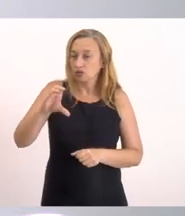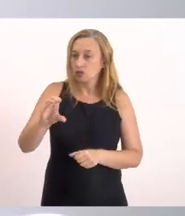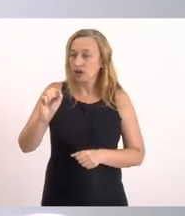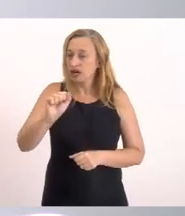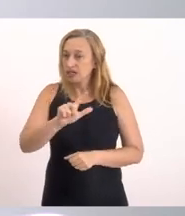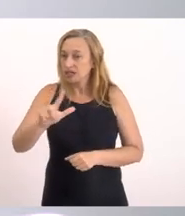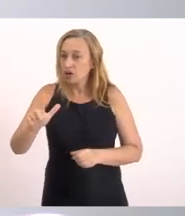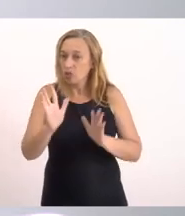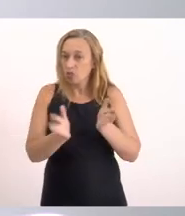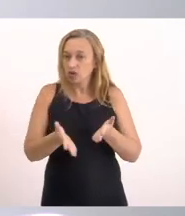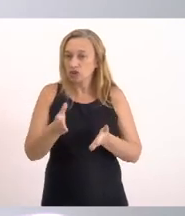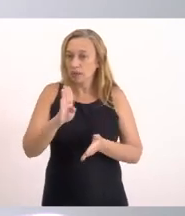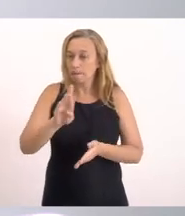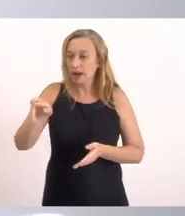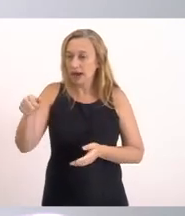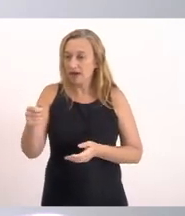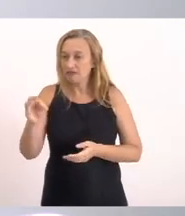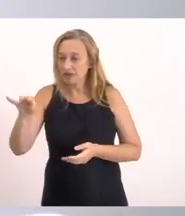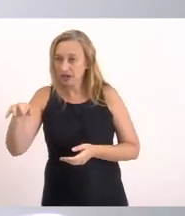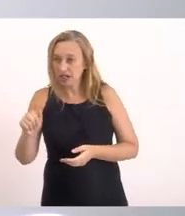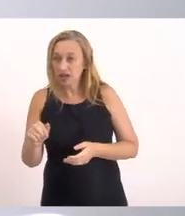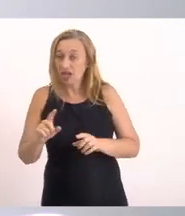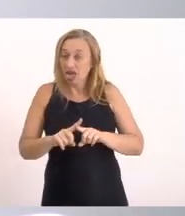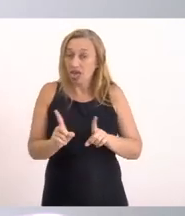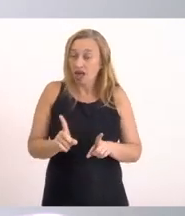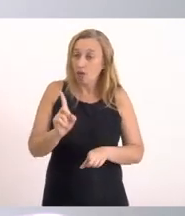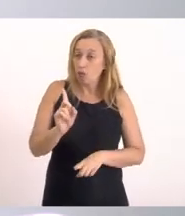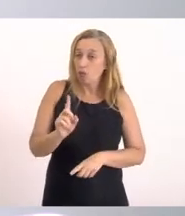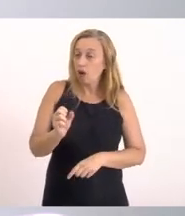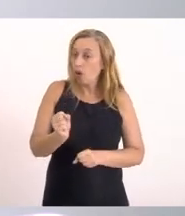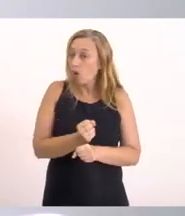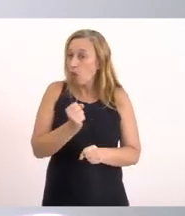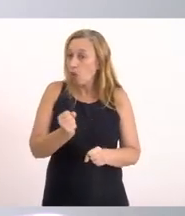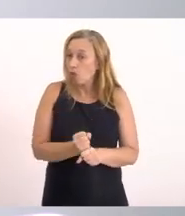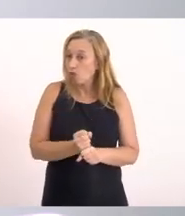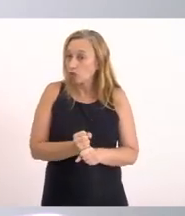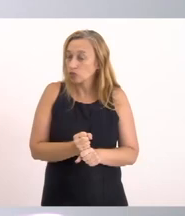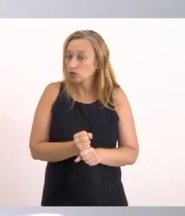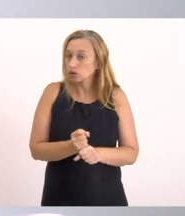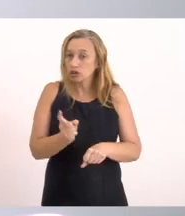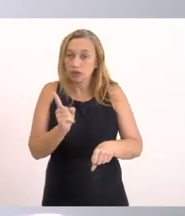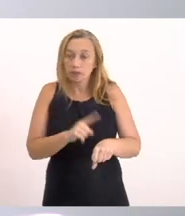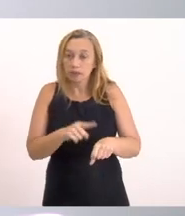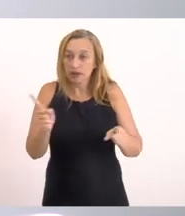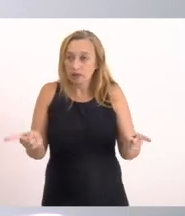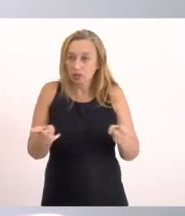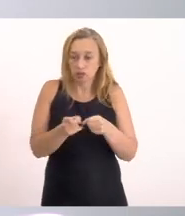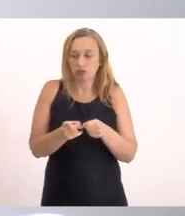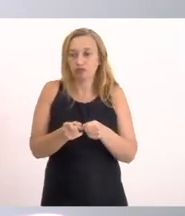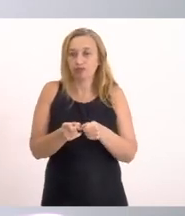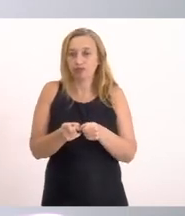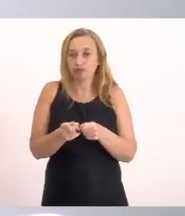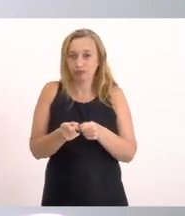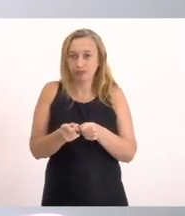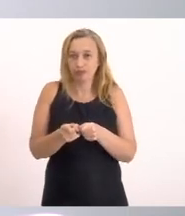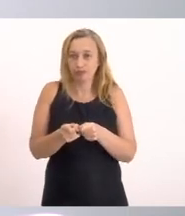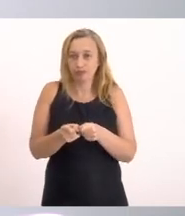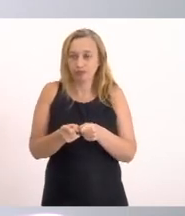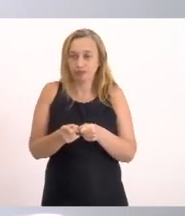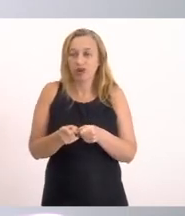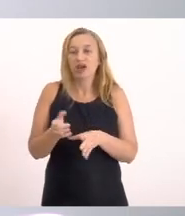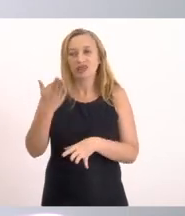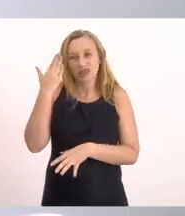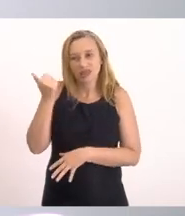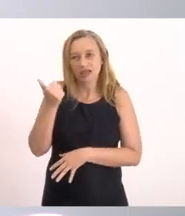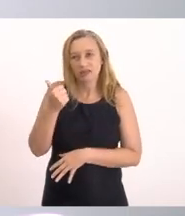Franca Hoje Ela é uma obra Paliativa É uma obra De curto prazo De tempo De durabilidade E a gente sabe Que 17